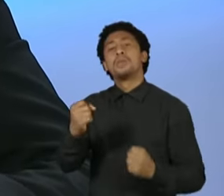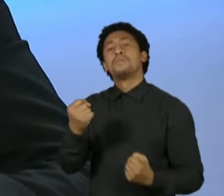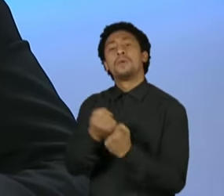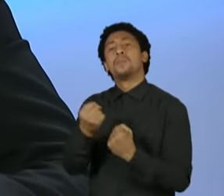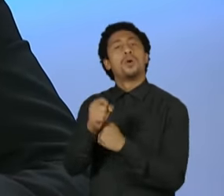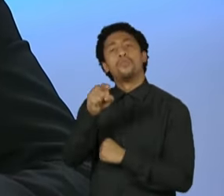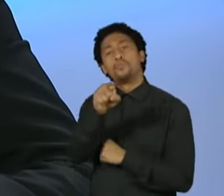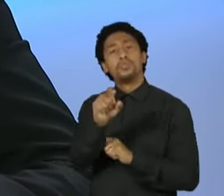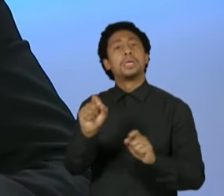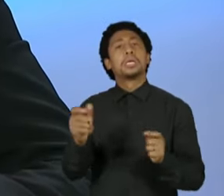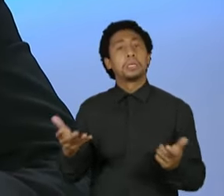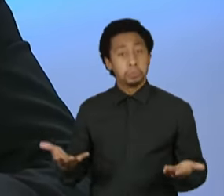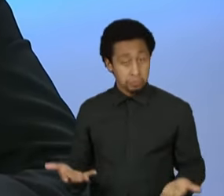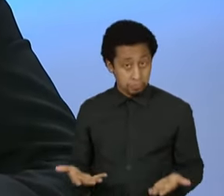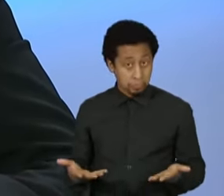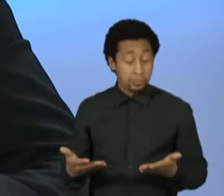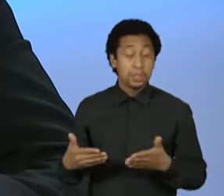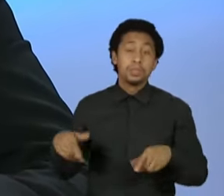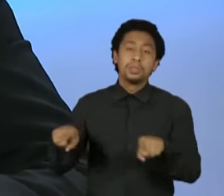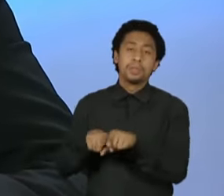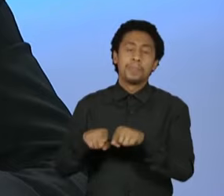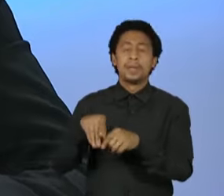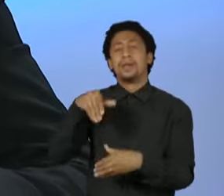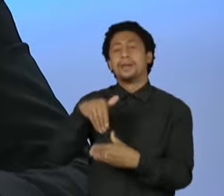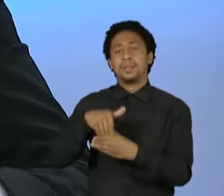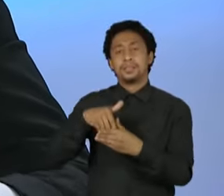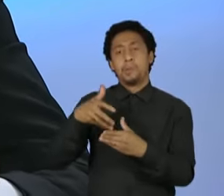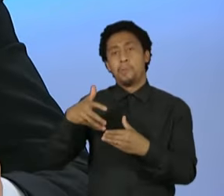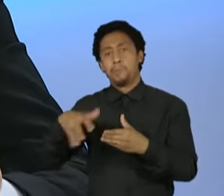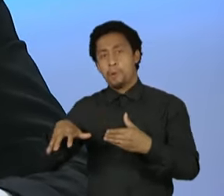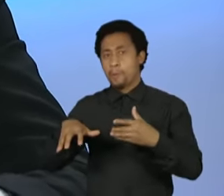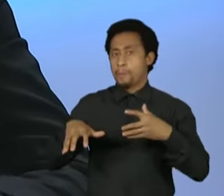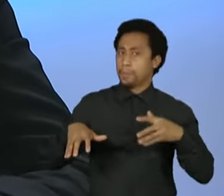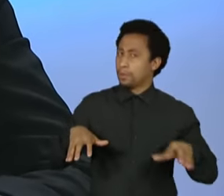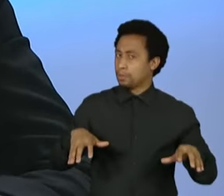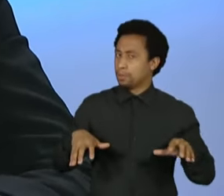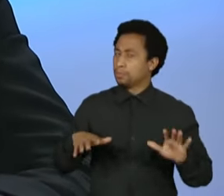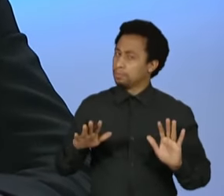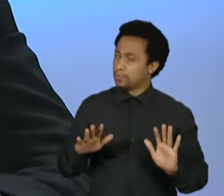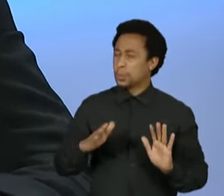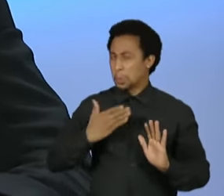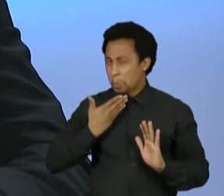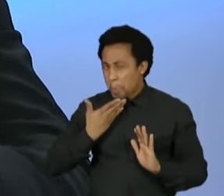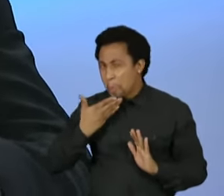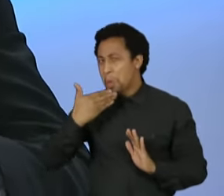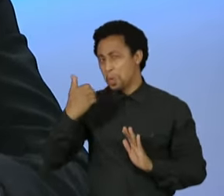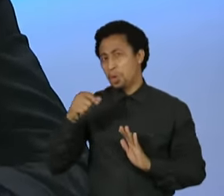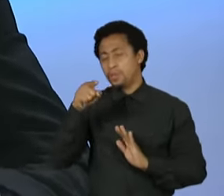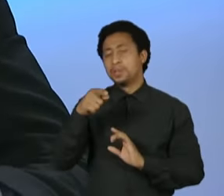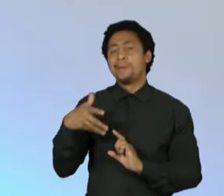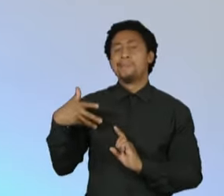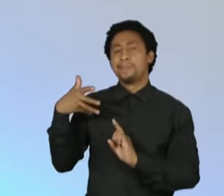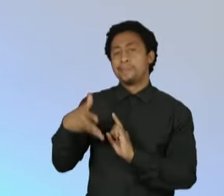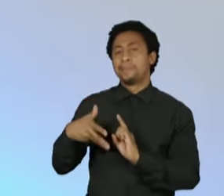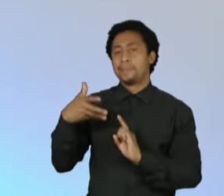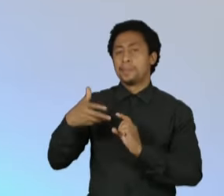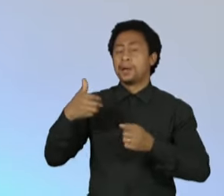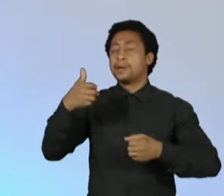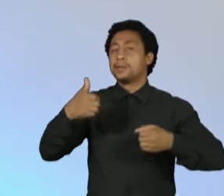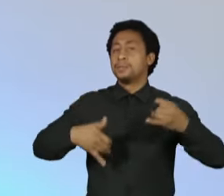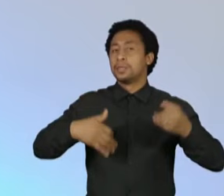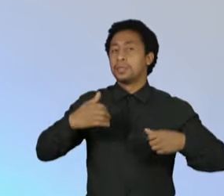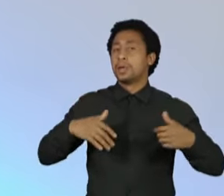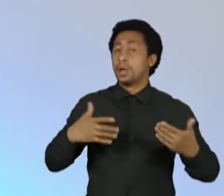especificidade dessa eleição, a polarização, não seria mais honesto com os eleitores da senhora indicar qual dos dois